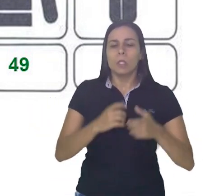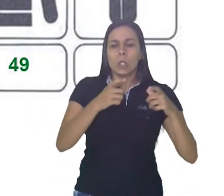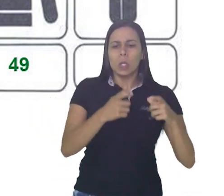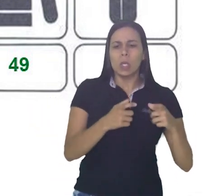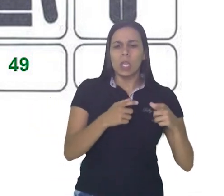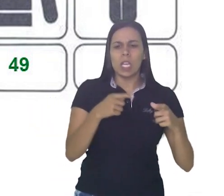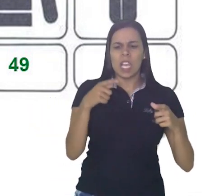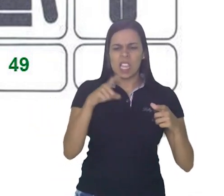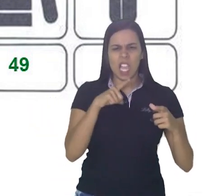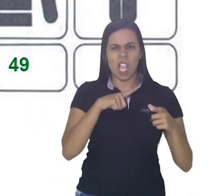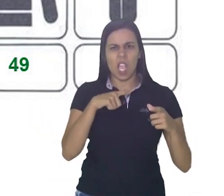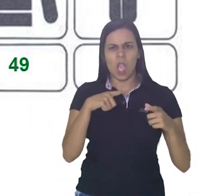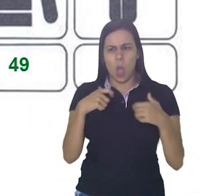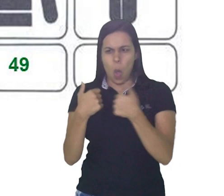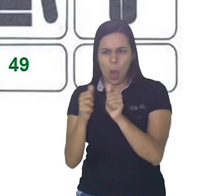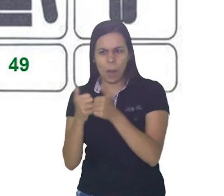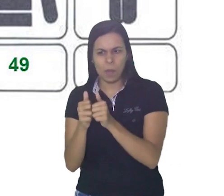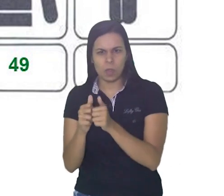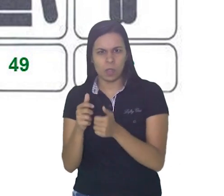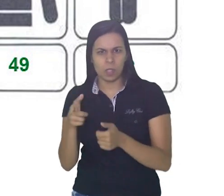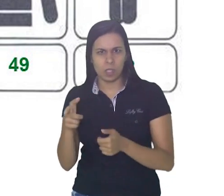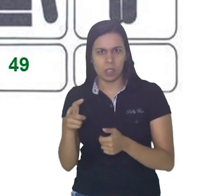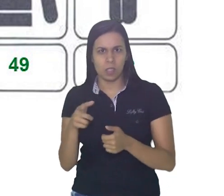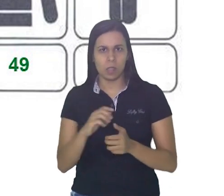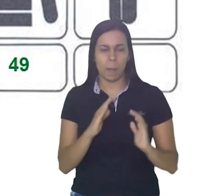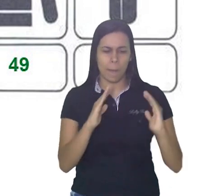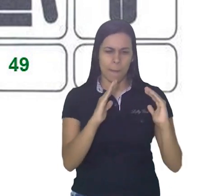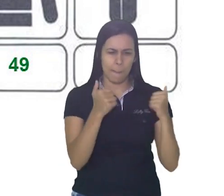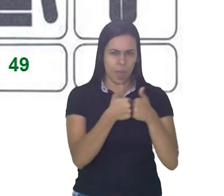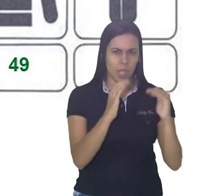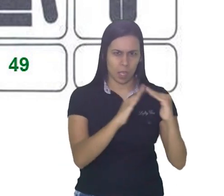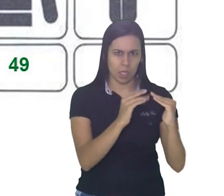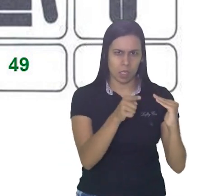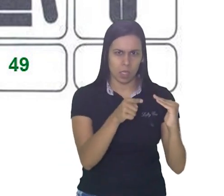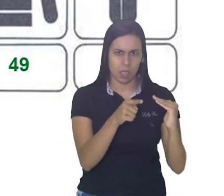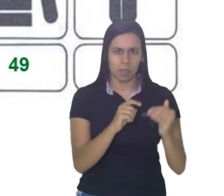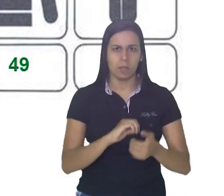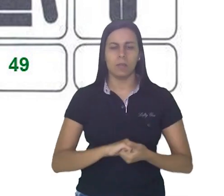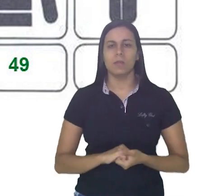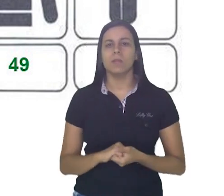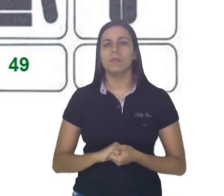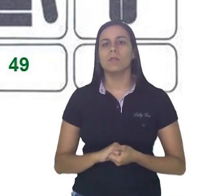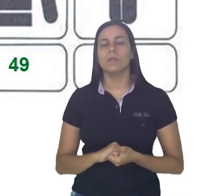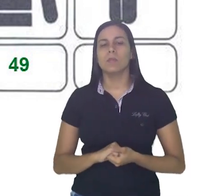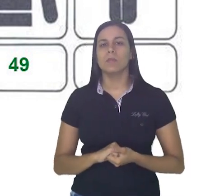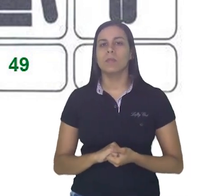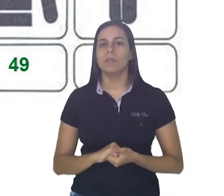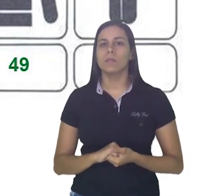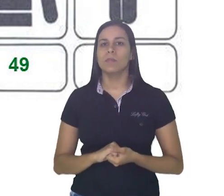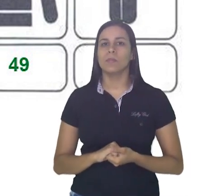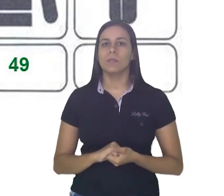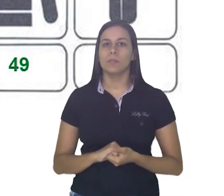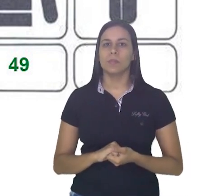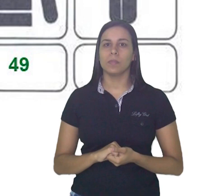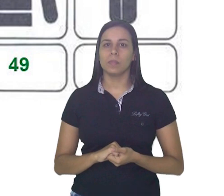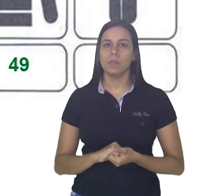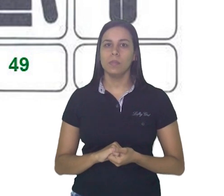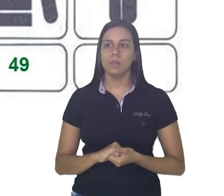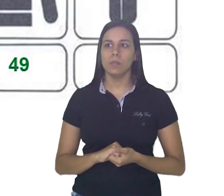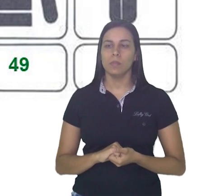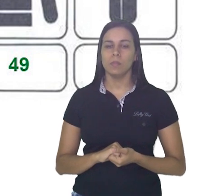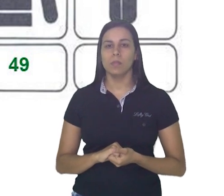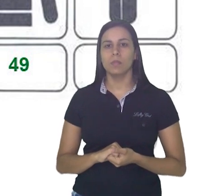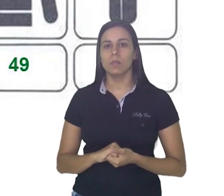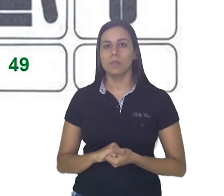mora? Este meio de transporte é de fácil acesso? Sim? Então, registra aí. De acordo com a